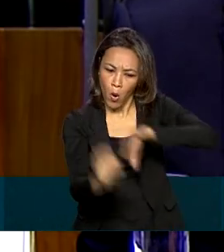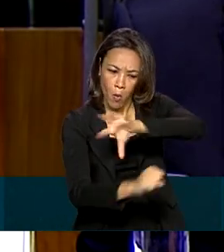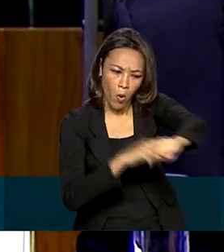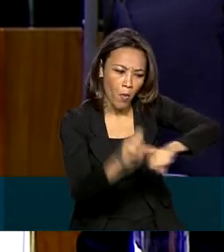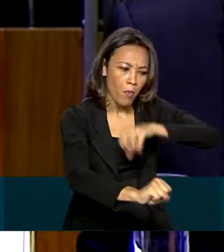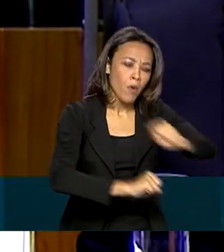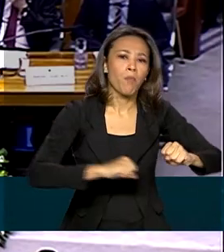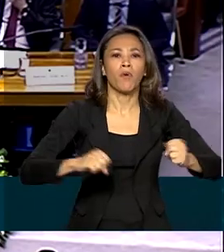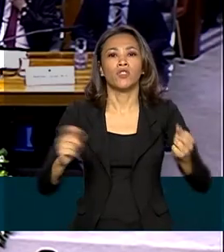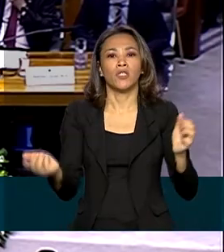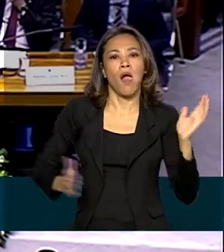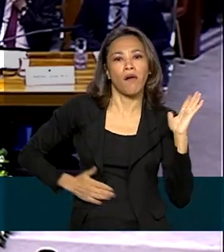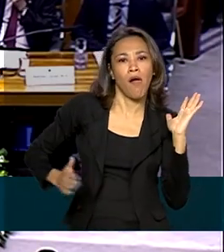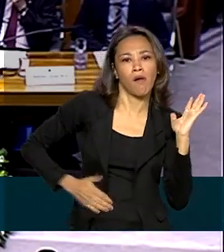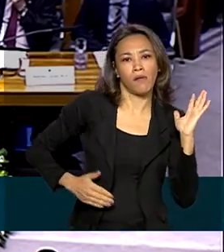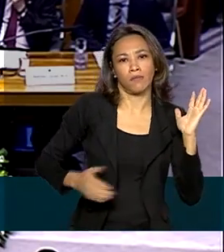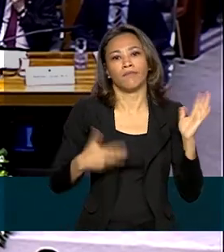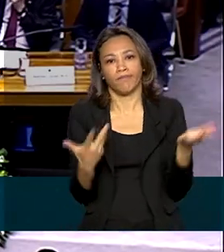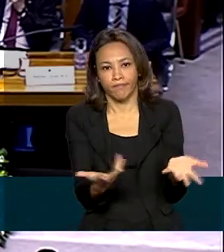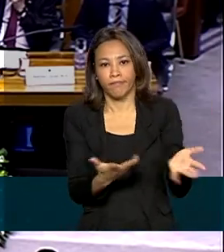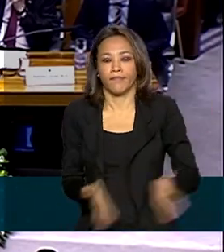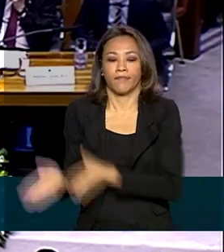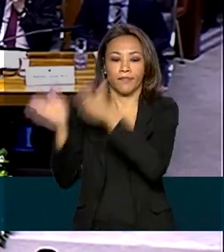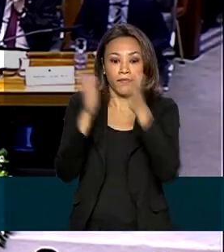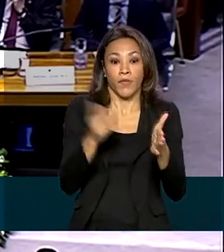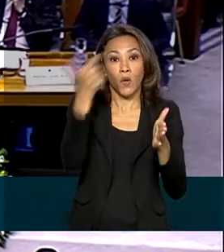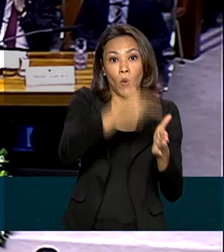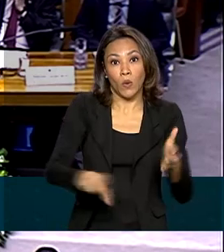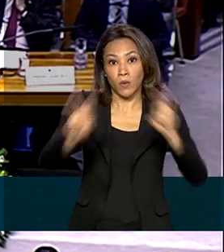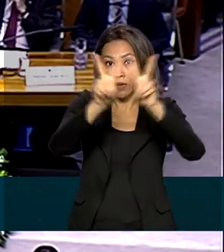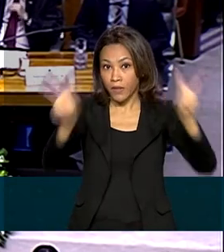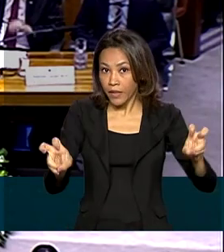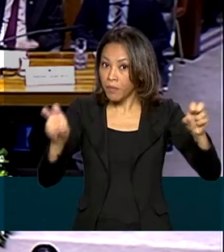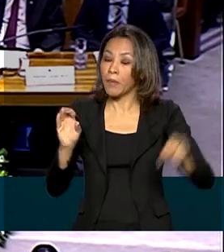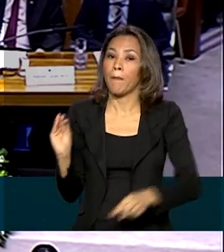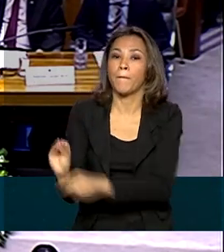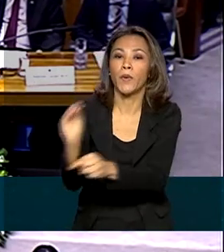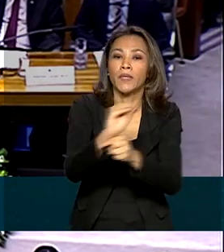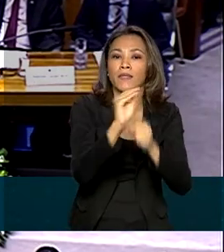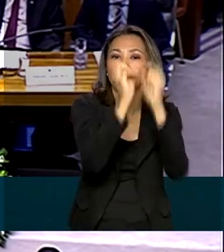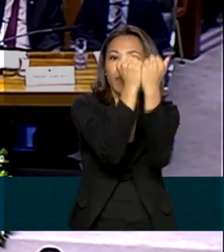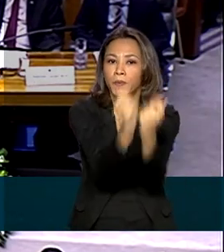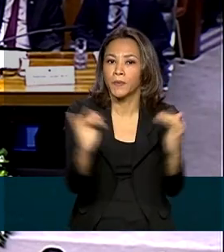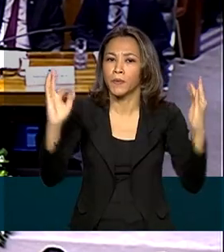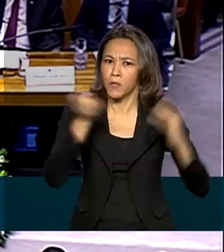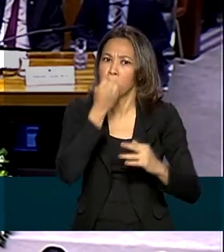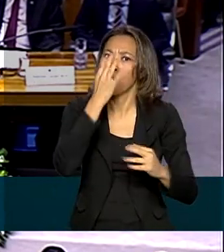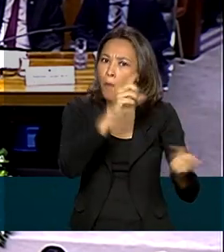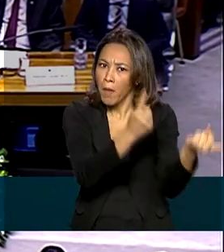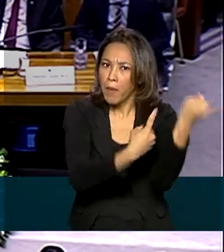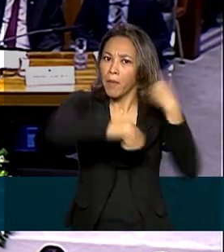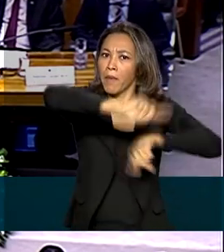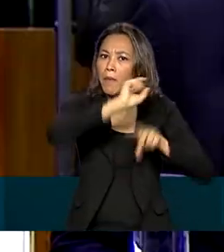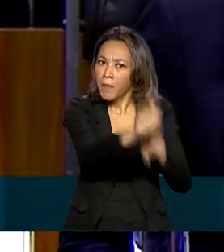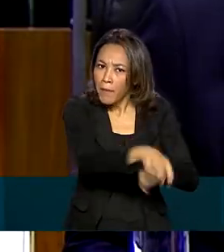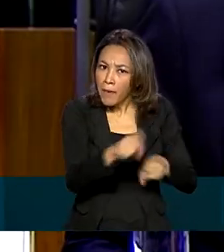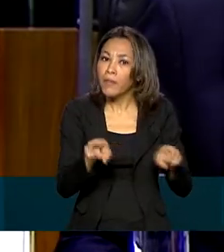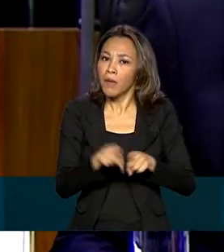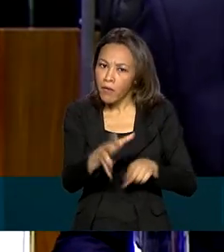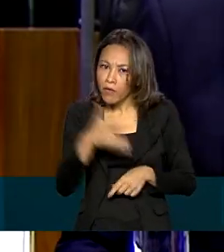bens de traficantes. A proteção ao meio ambiente e os bons resultados do campo também foram lembrados.